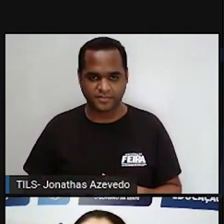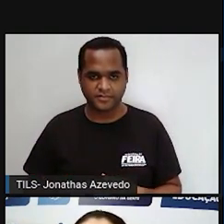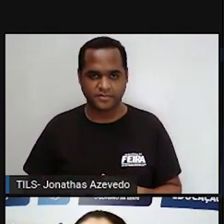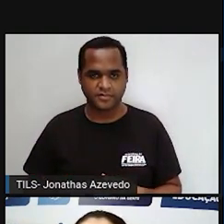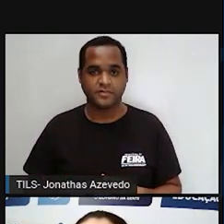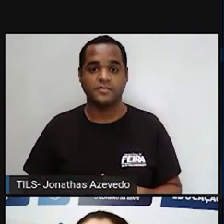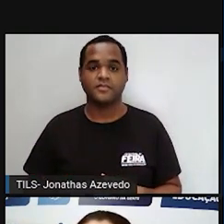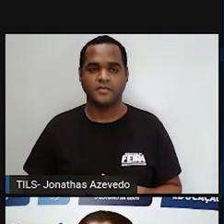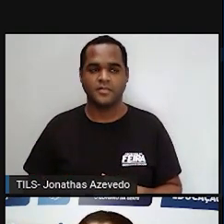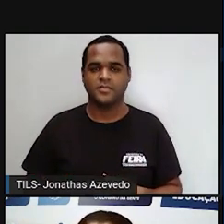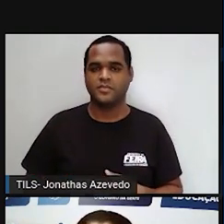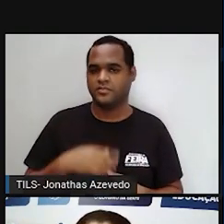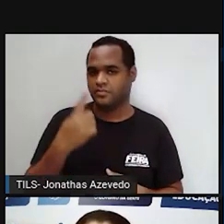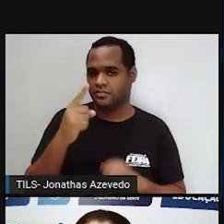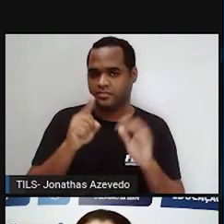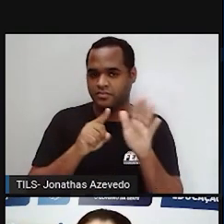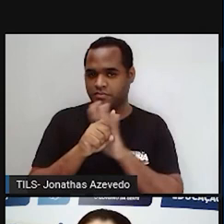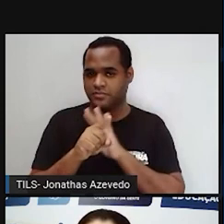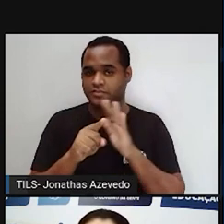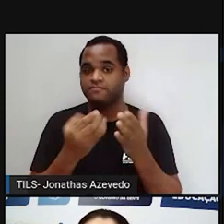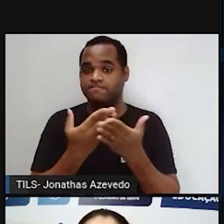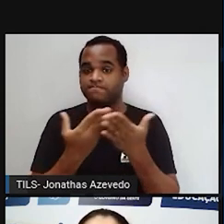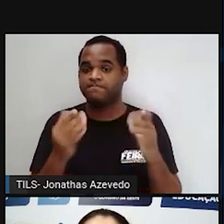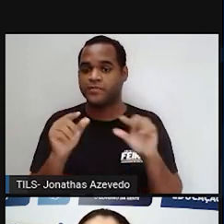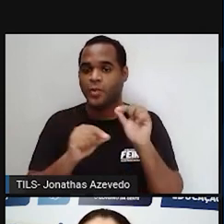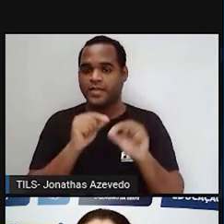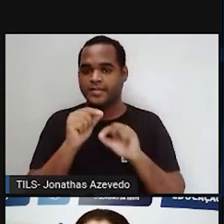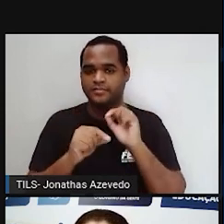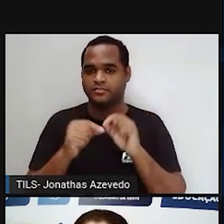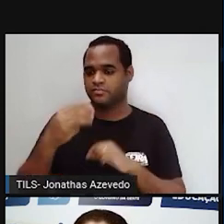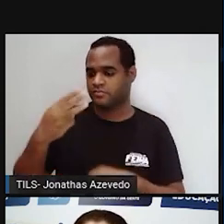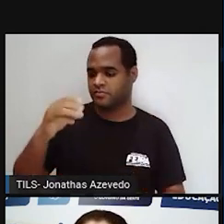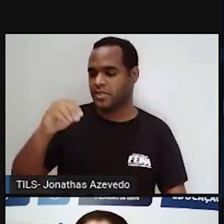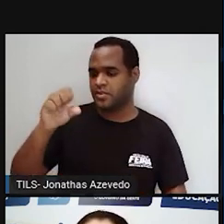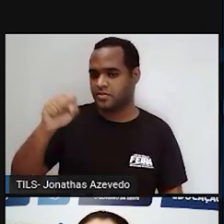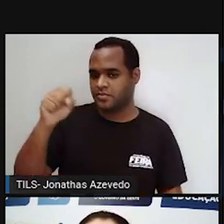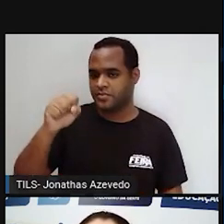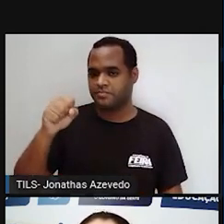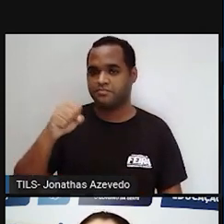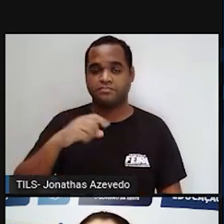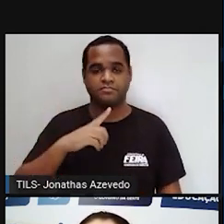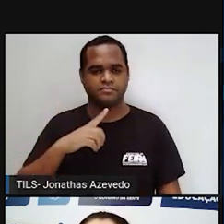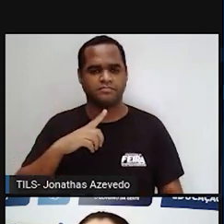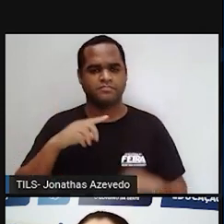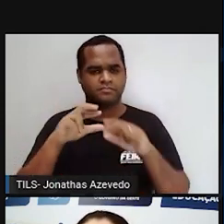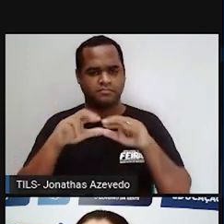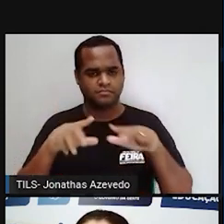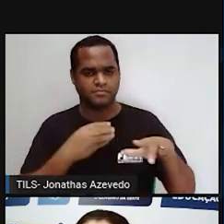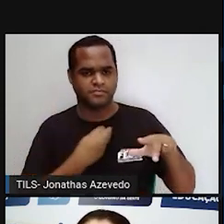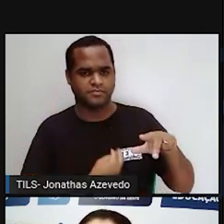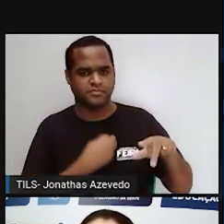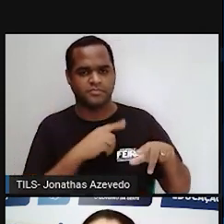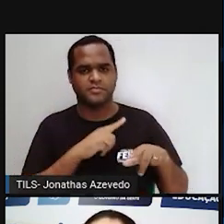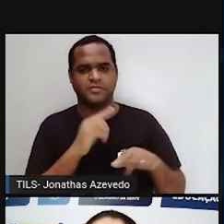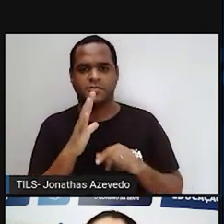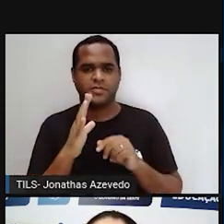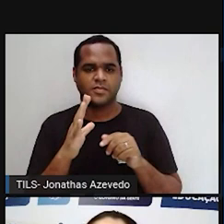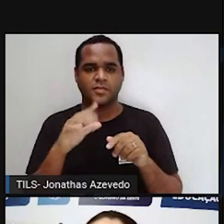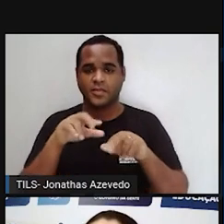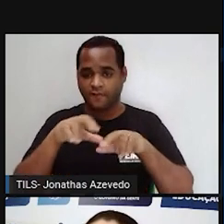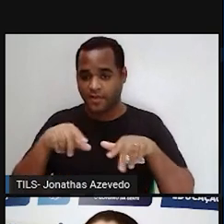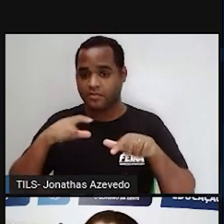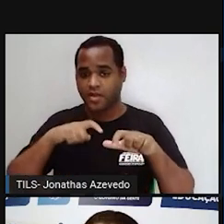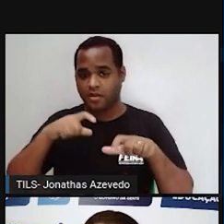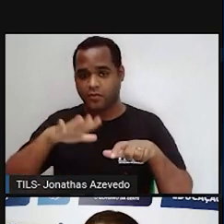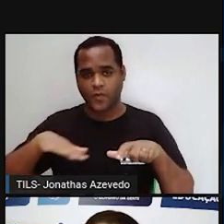Primeira pergunta, vocês vão ter aí 30 segundinhos para responder. Os componentes vivos de um ambiente chamamos de fatores